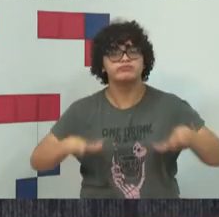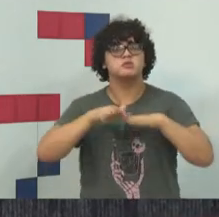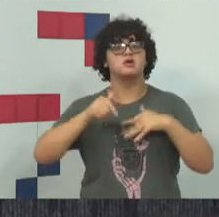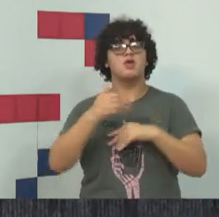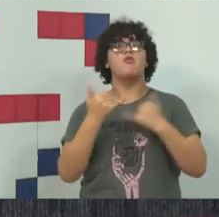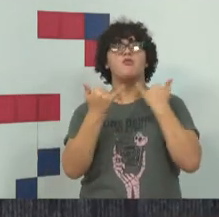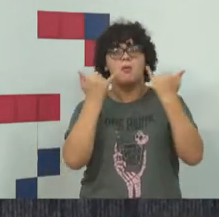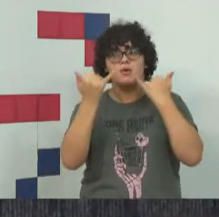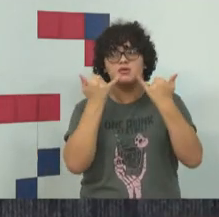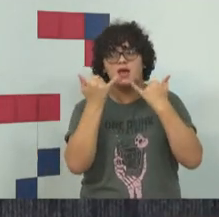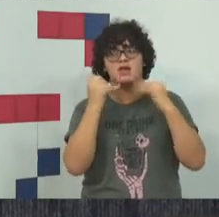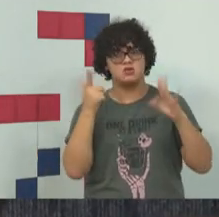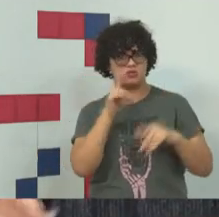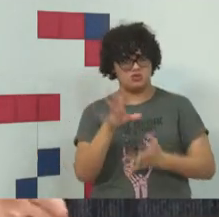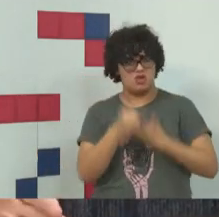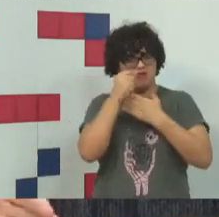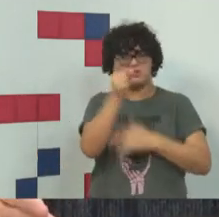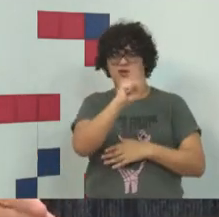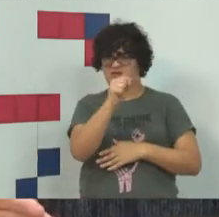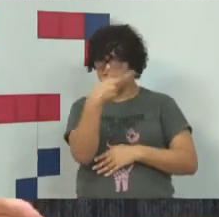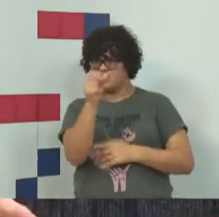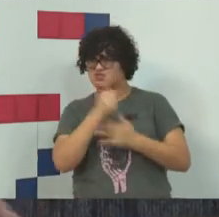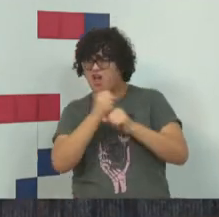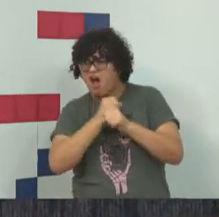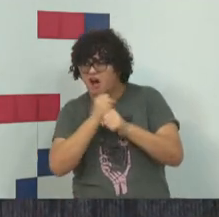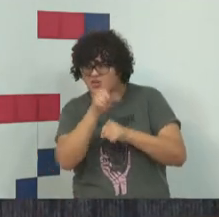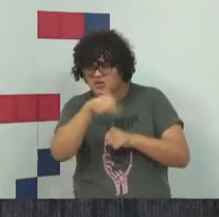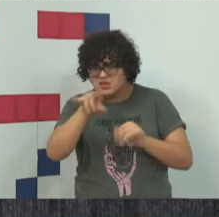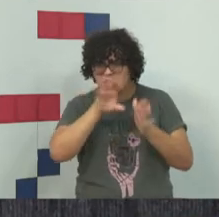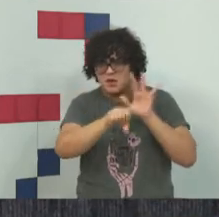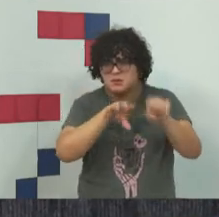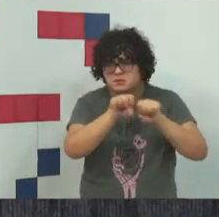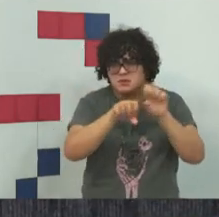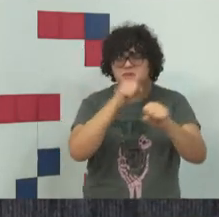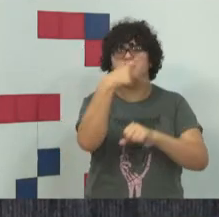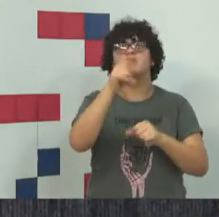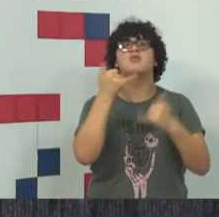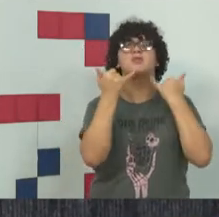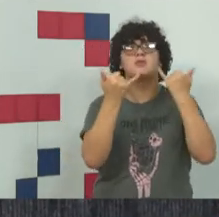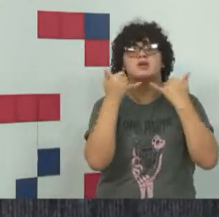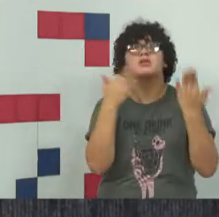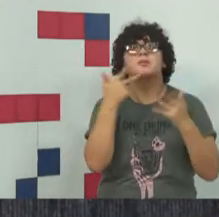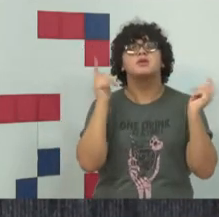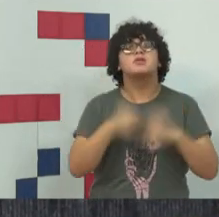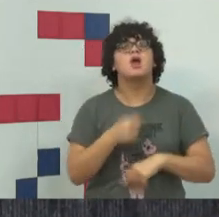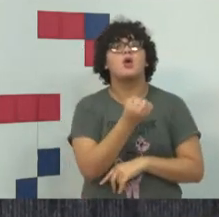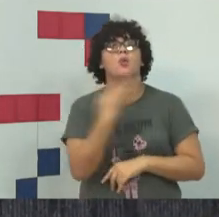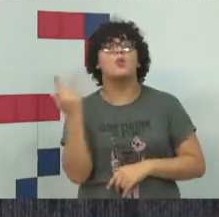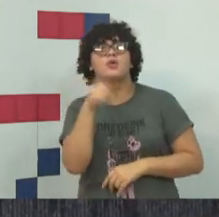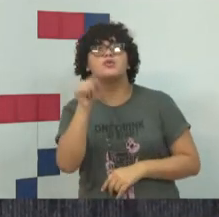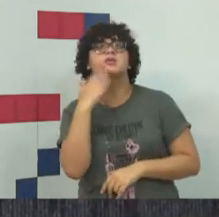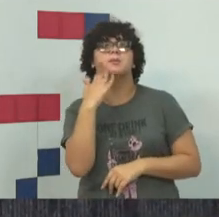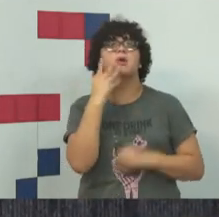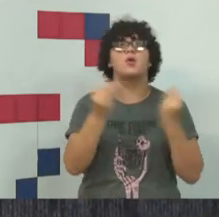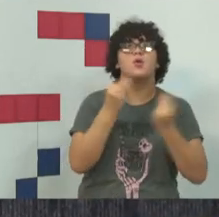dados. Então, salvos. Estamos nada. Já faz 20 anos que estão coletando seus dados. É que daqui para frente você vai saber quais são os dados e você vai poder,